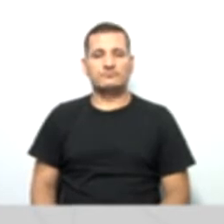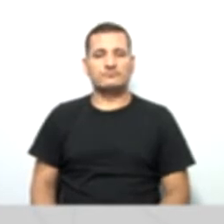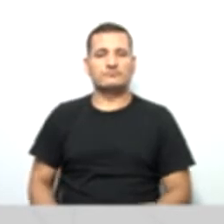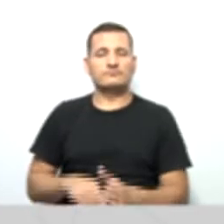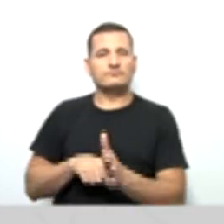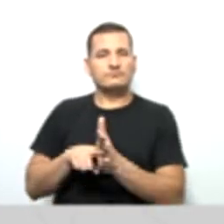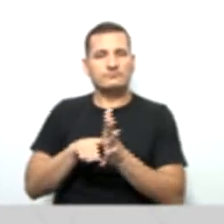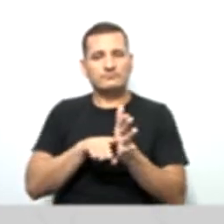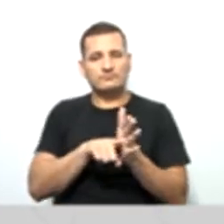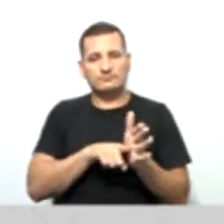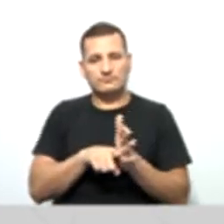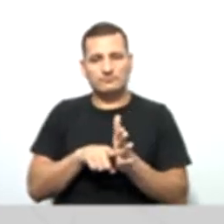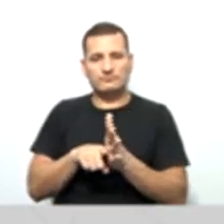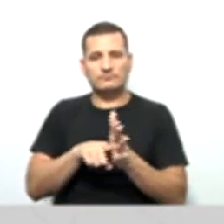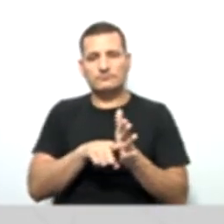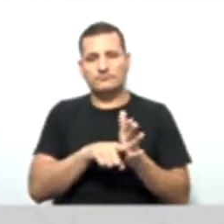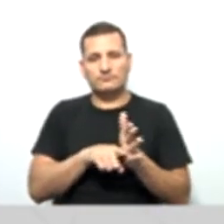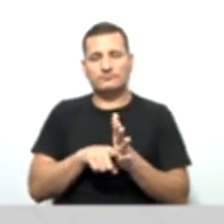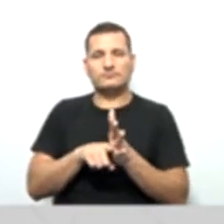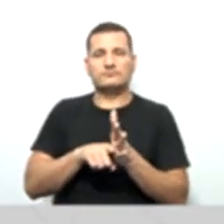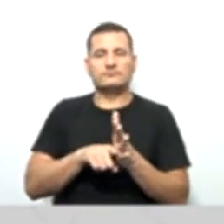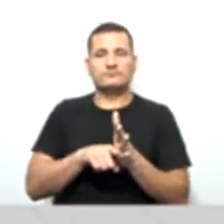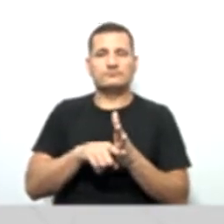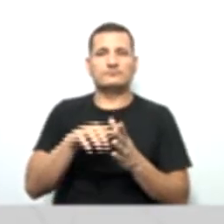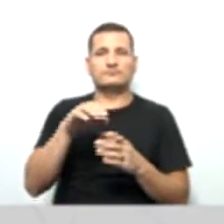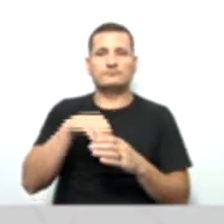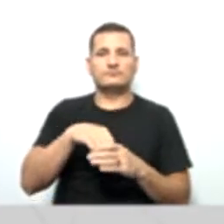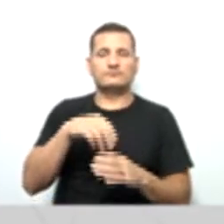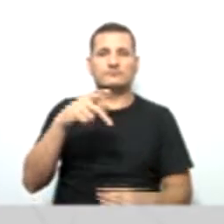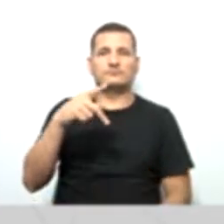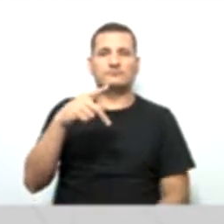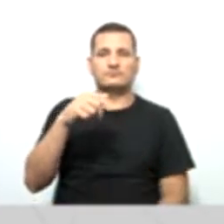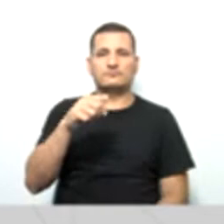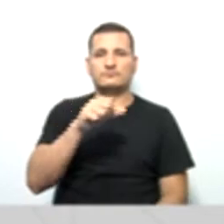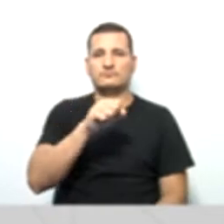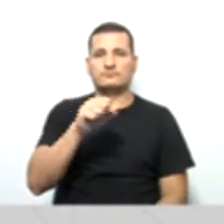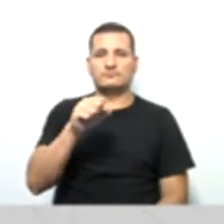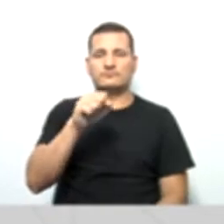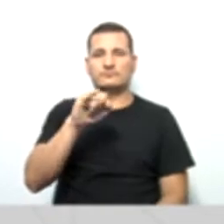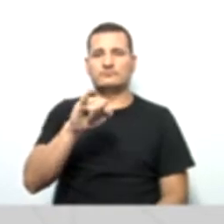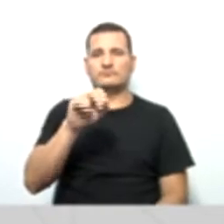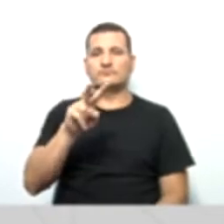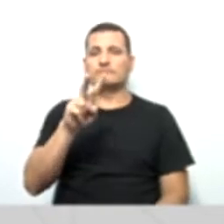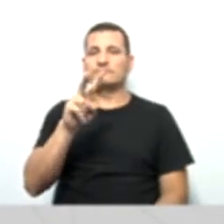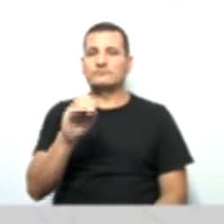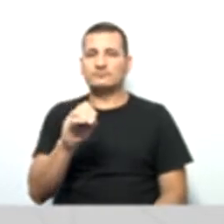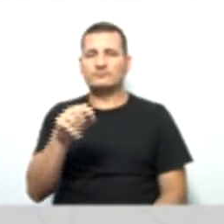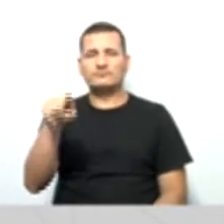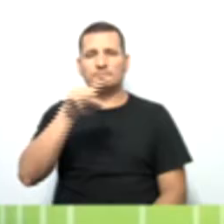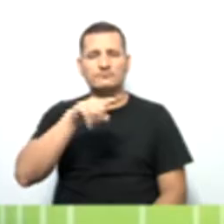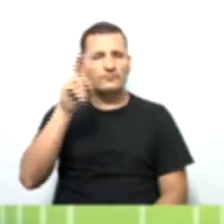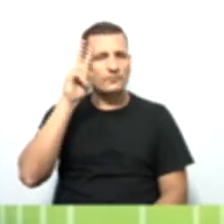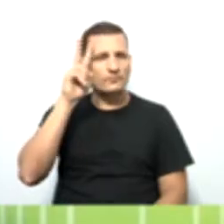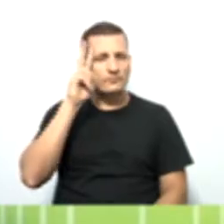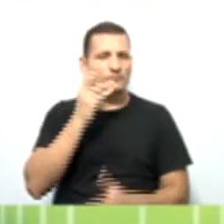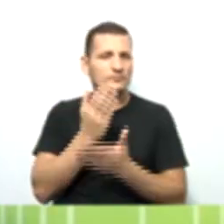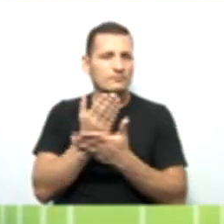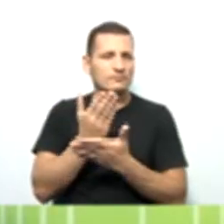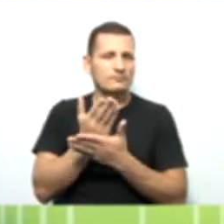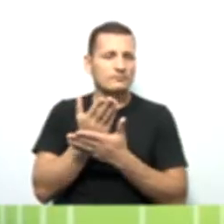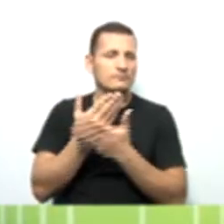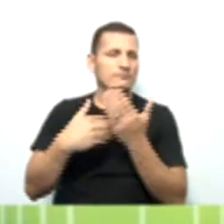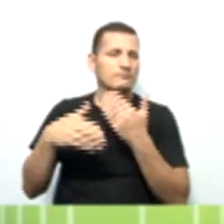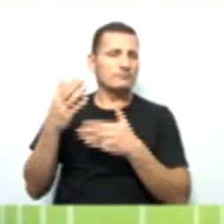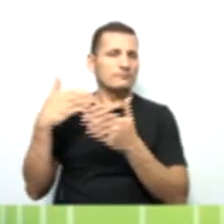auditorias nas contas do passivo. Você lembra, vocês lembram da nossa última aula? Nós tratamos muito bem